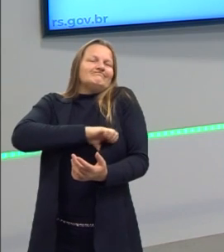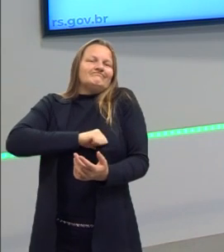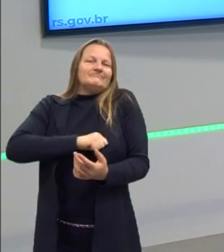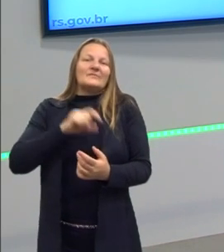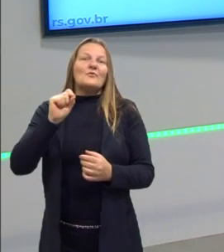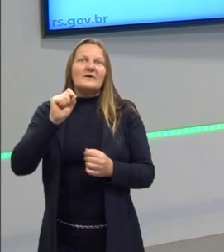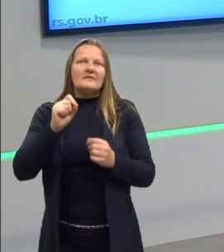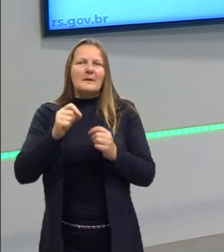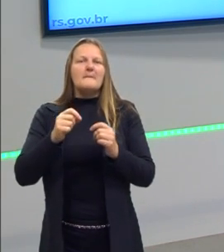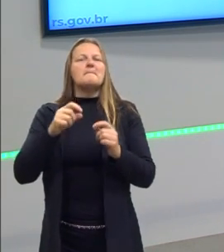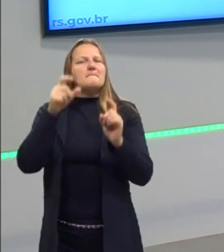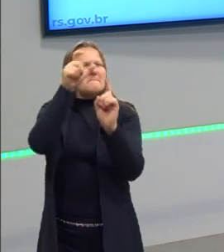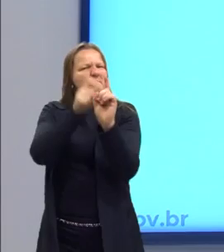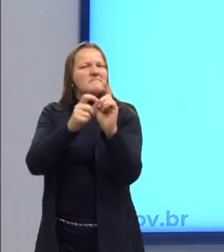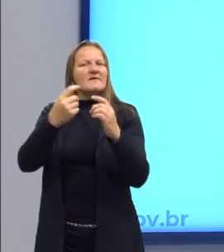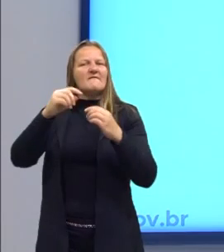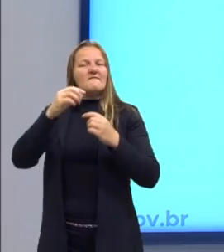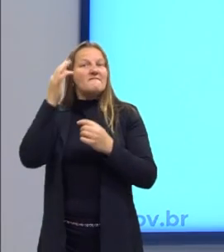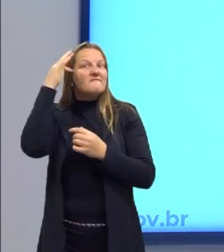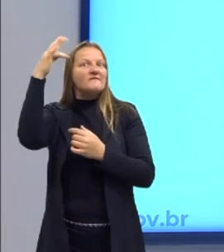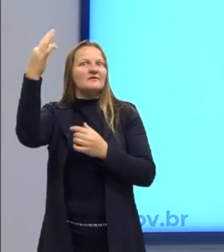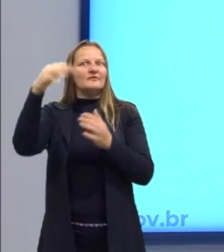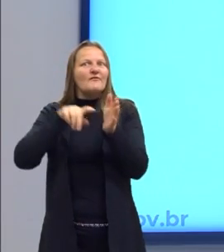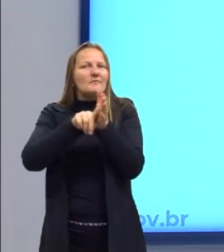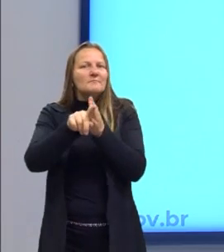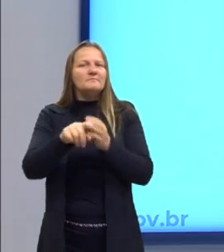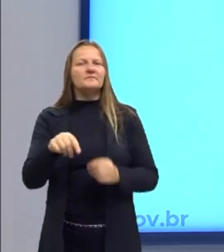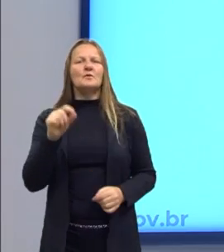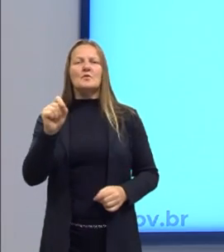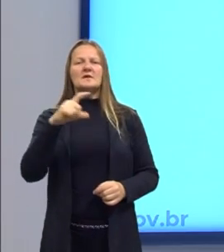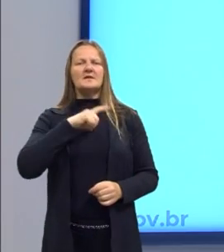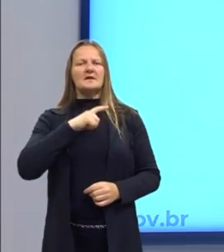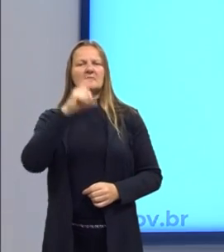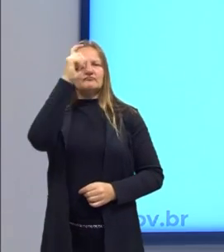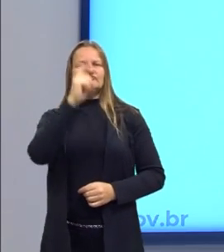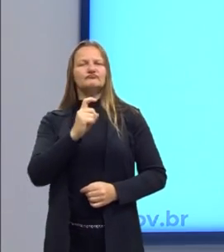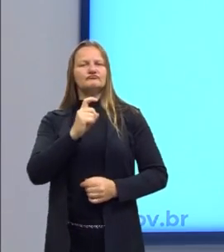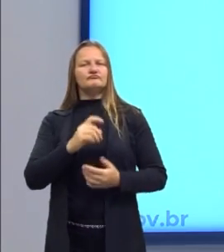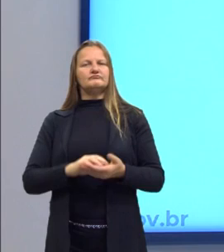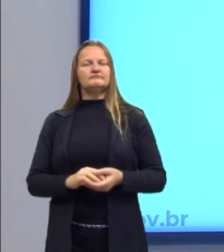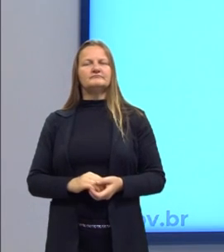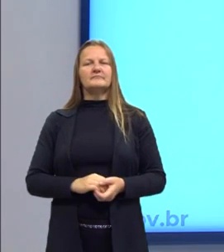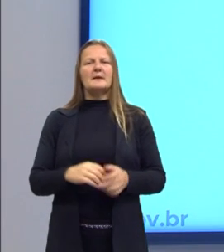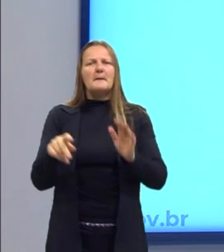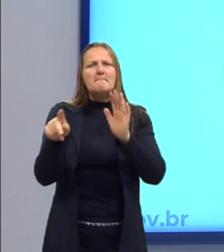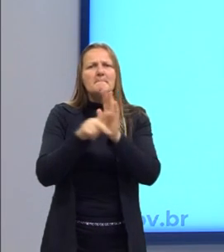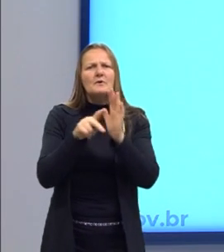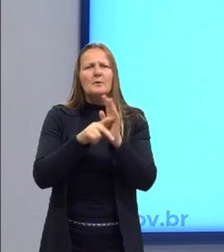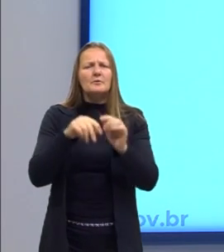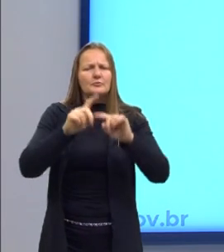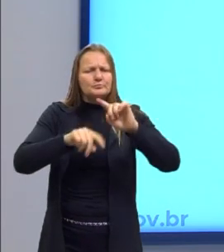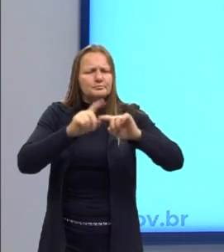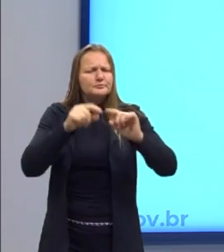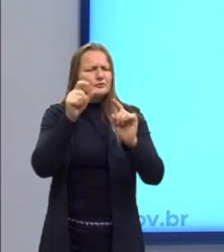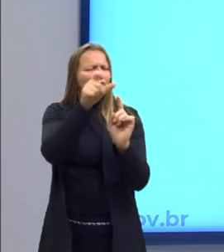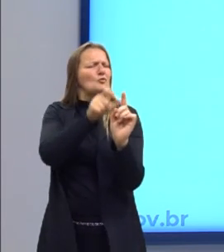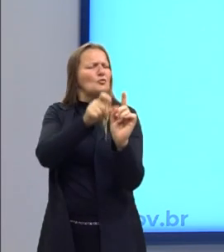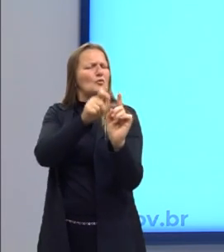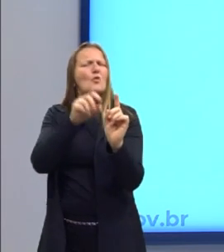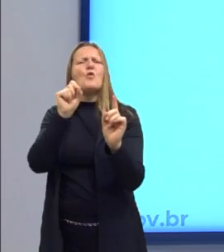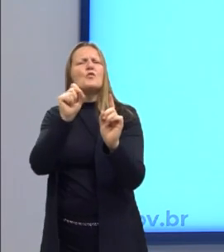profunda, metafísica, filosófica. O que existe? A natureza das próprias coisas. Isso que vamos tentar durante a nossa aula,